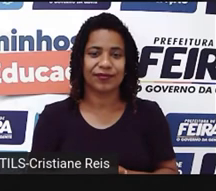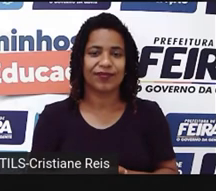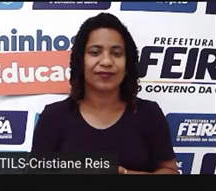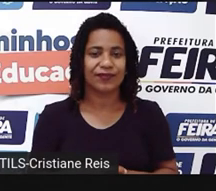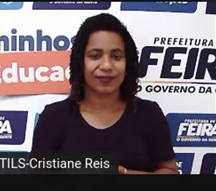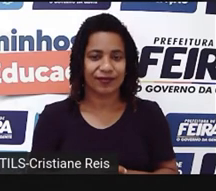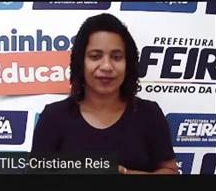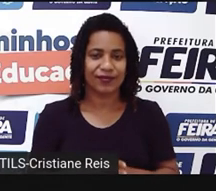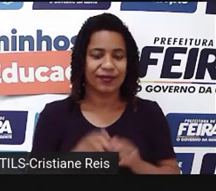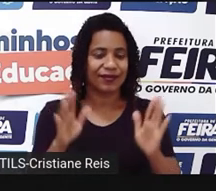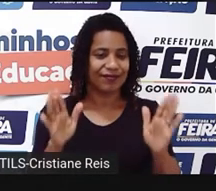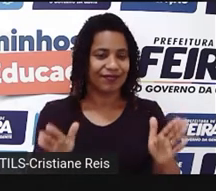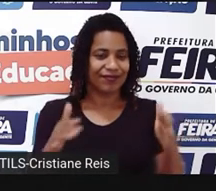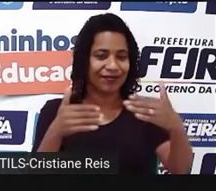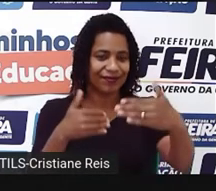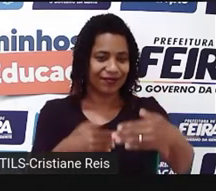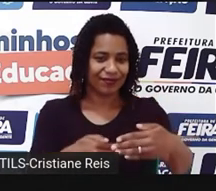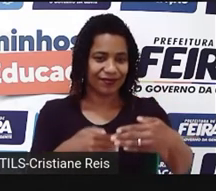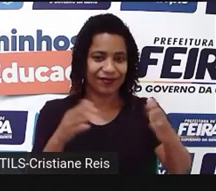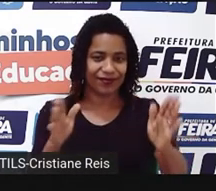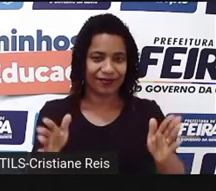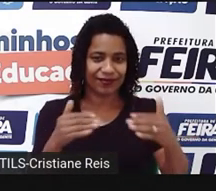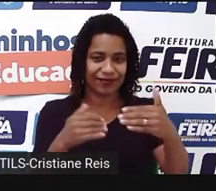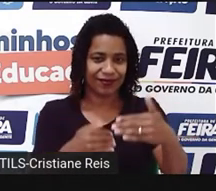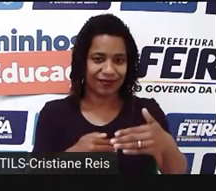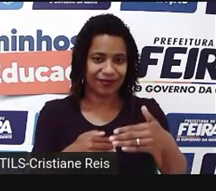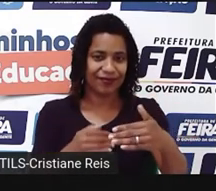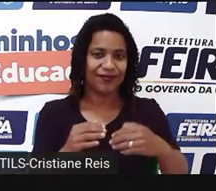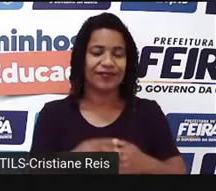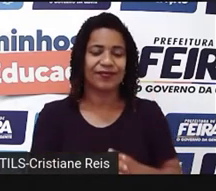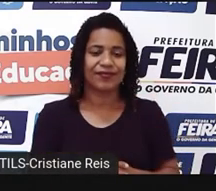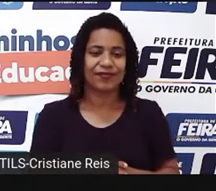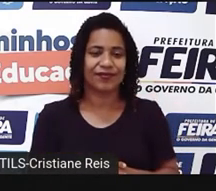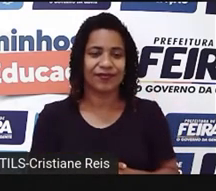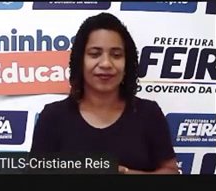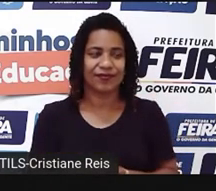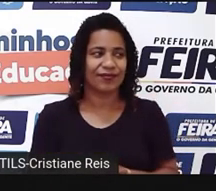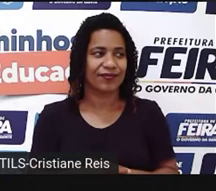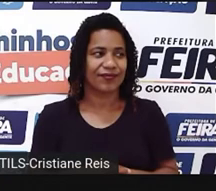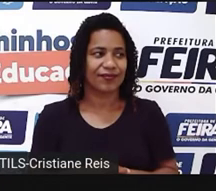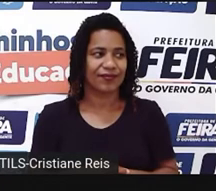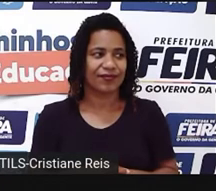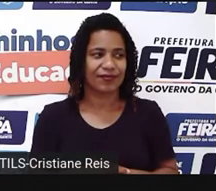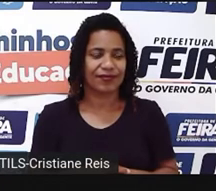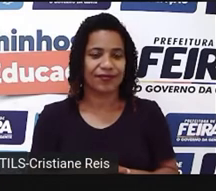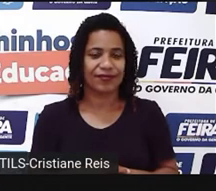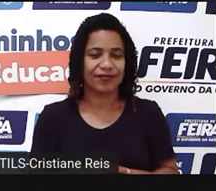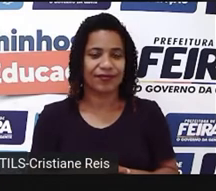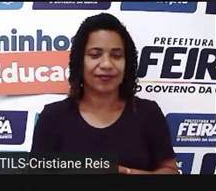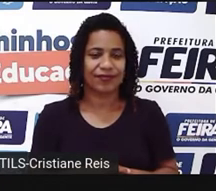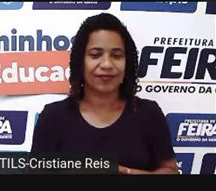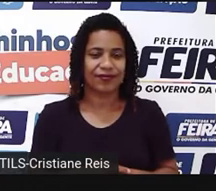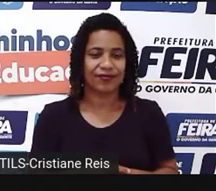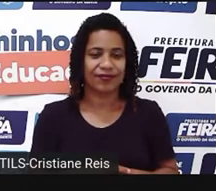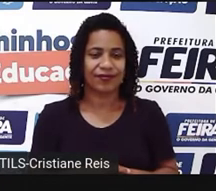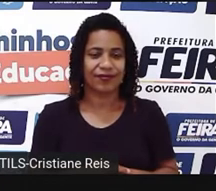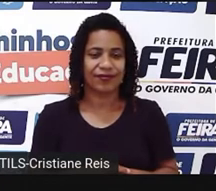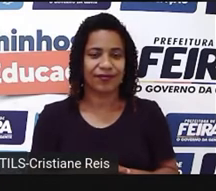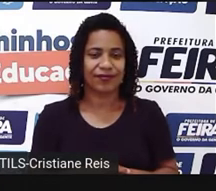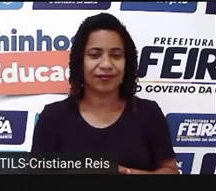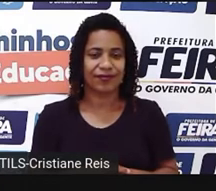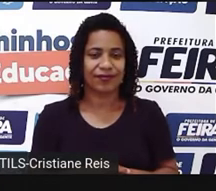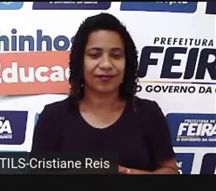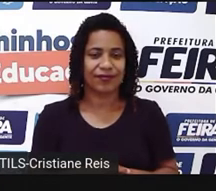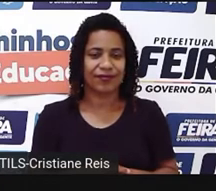here. Add the singular noun as in, as, e s, s, h, c,